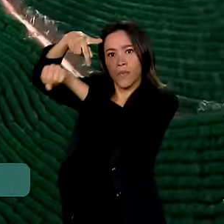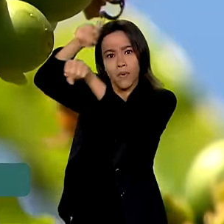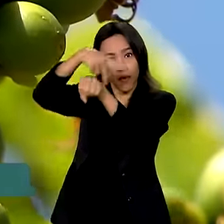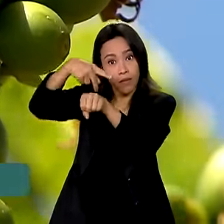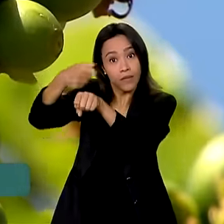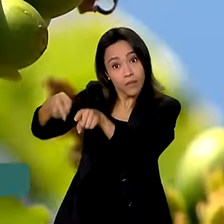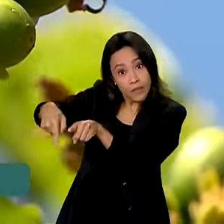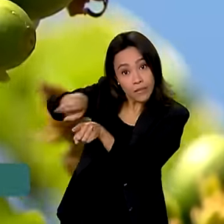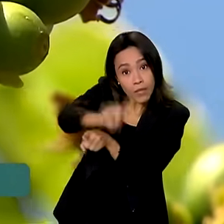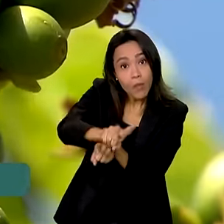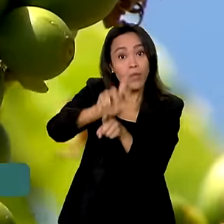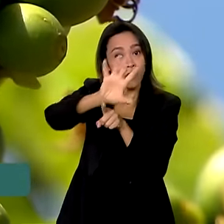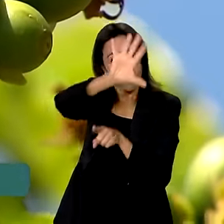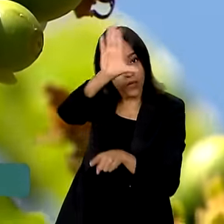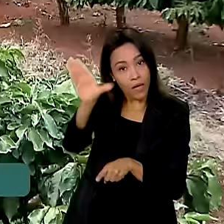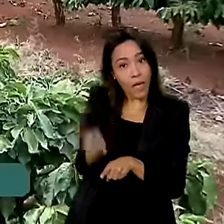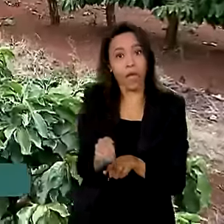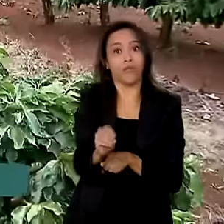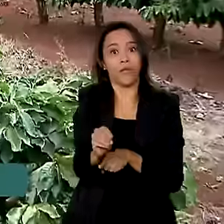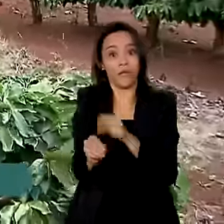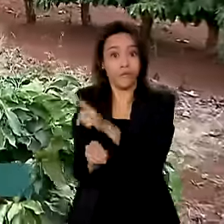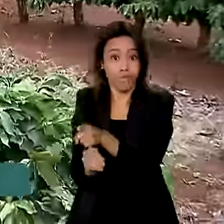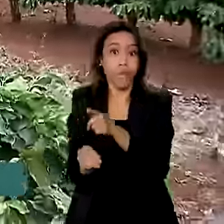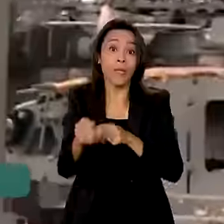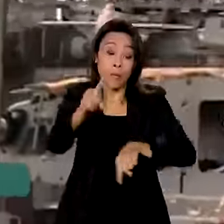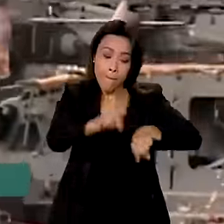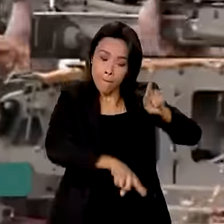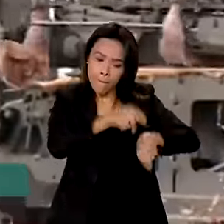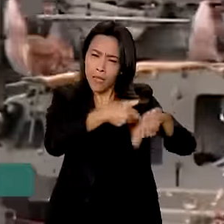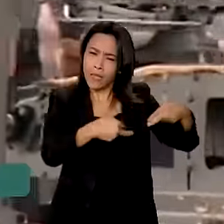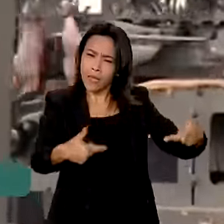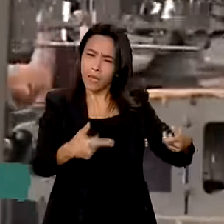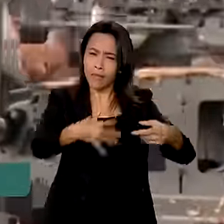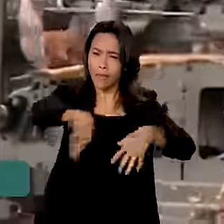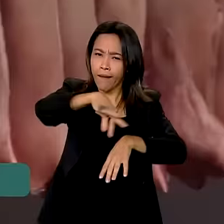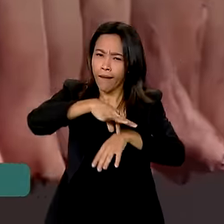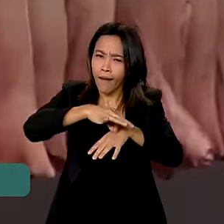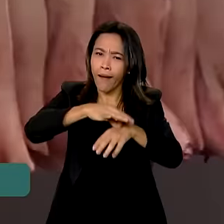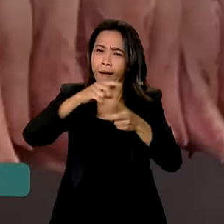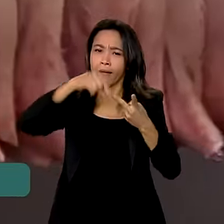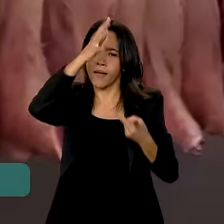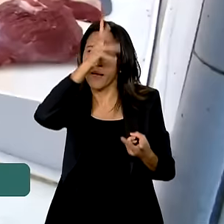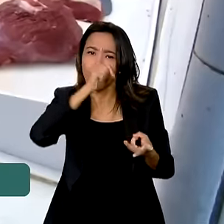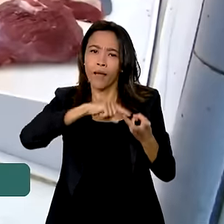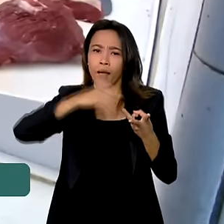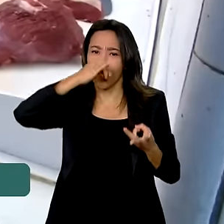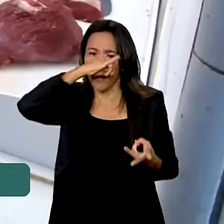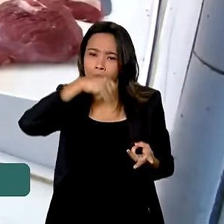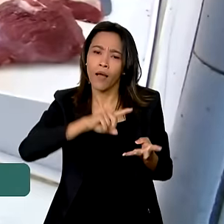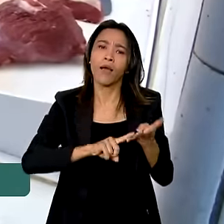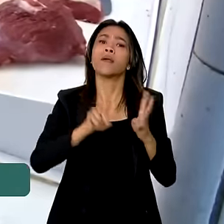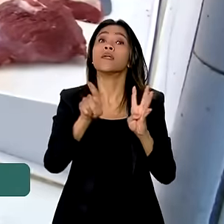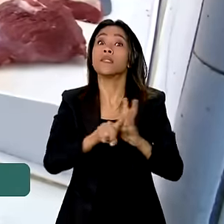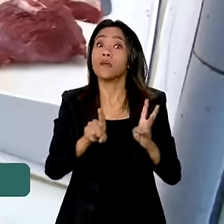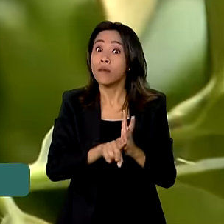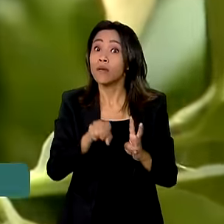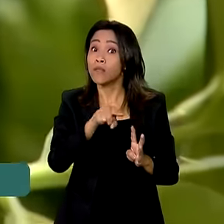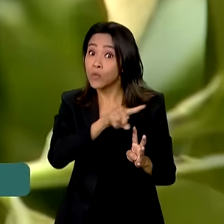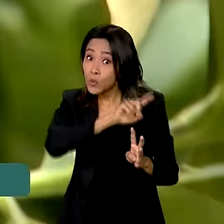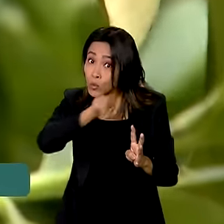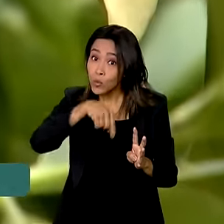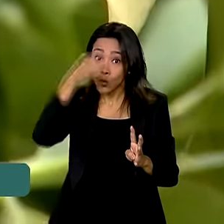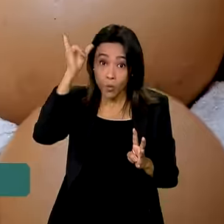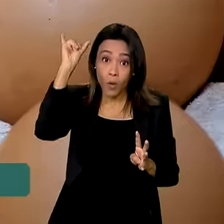pelo continente africano. Em termos de produtos, carnes de aves, suínos e carne de bovinos,